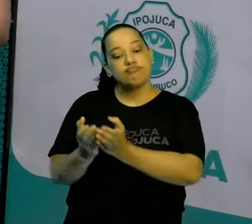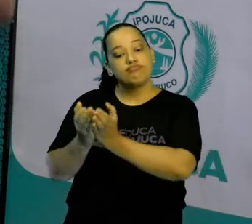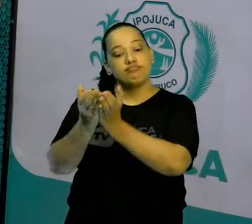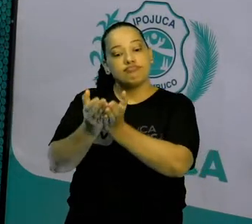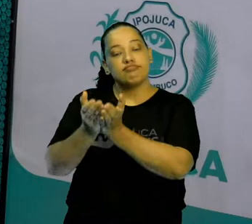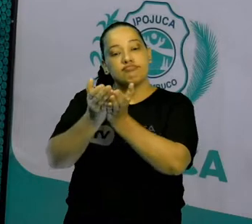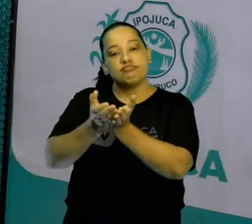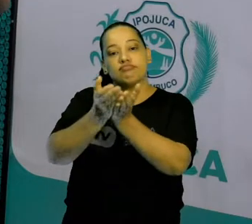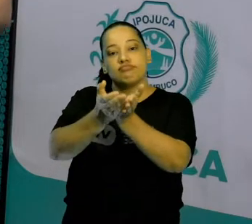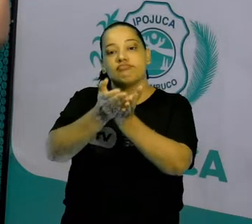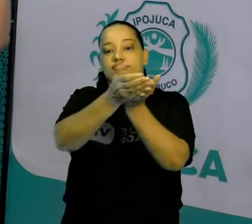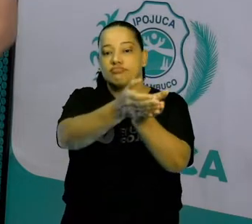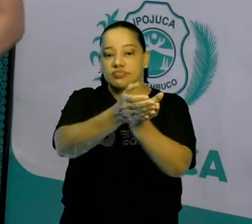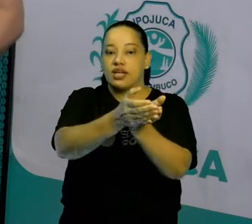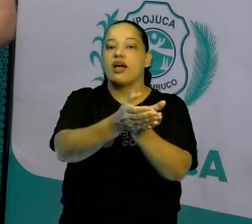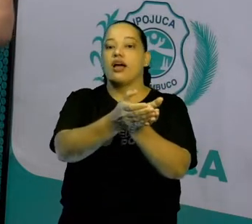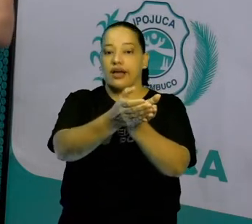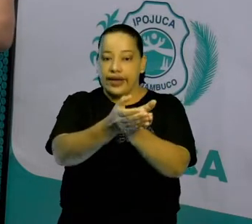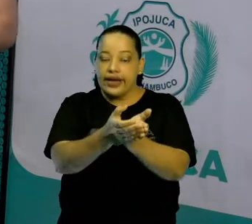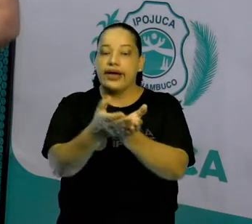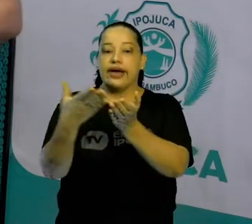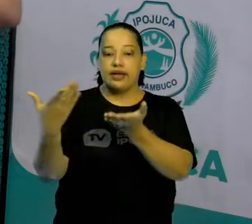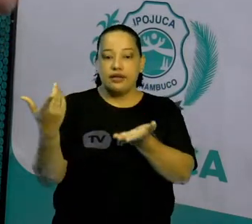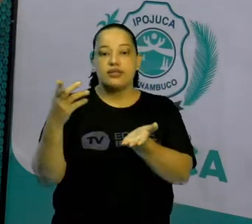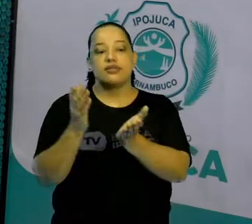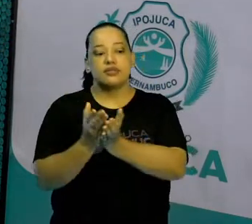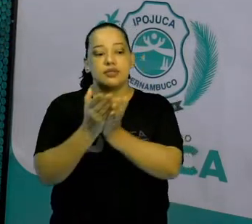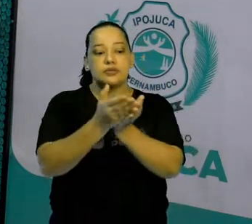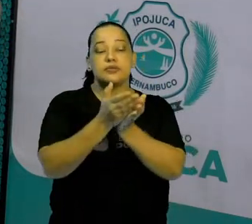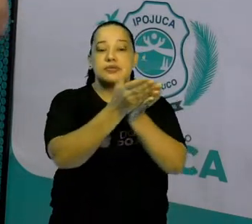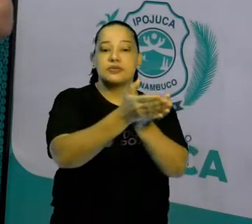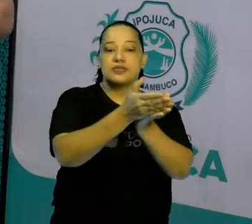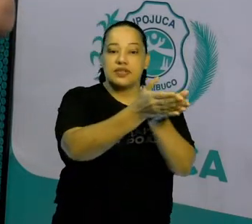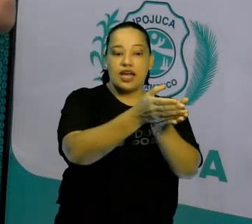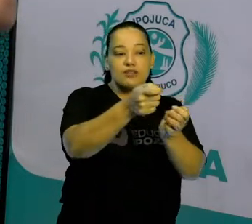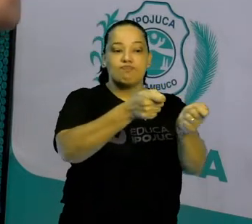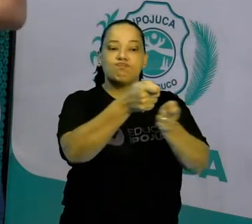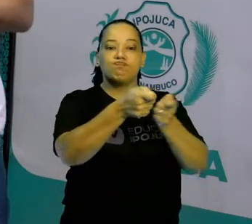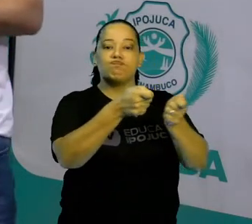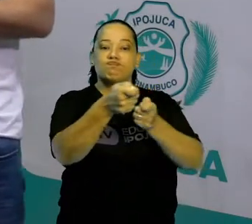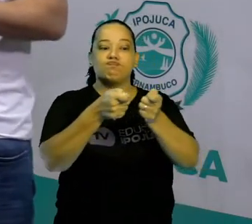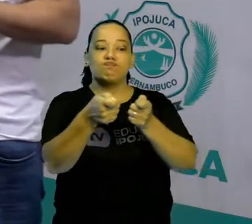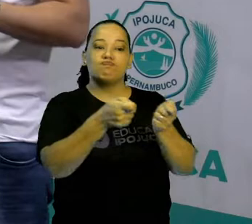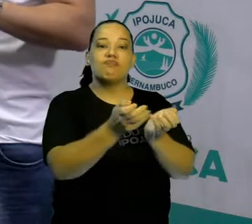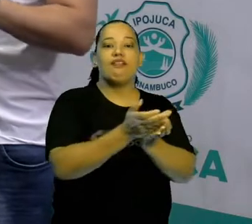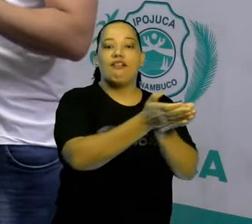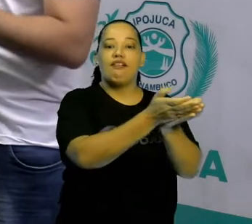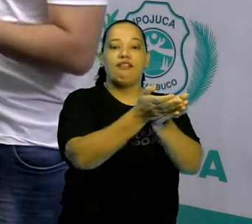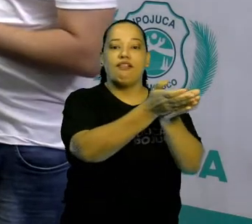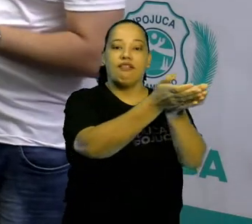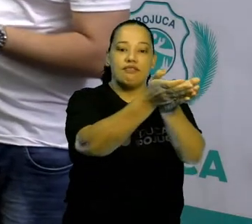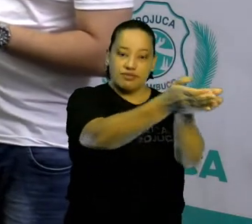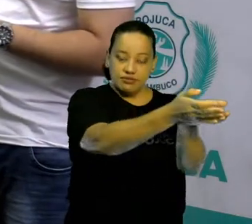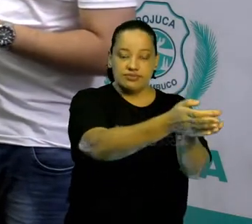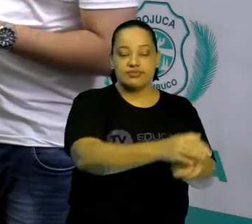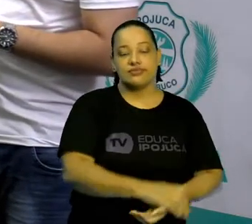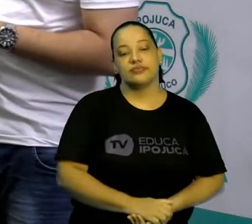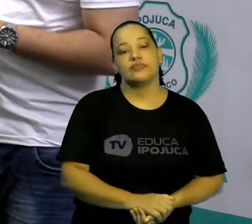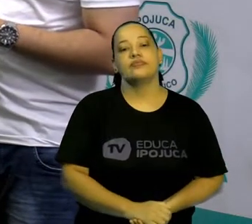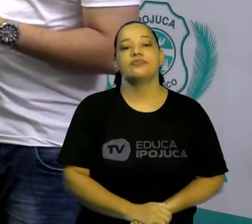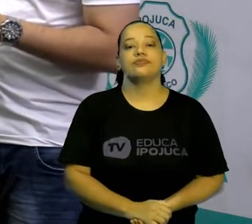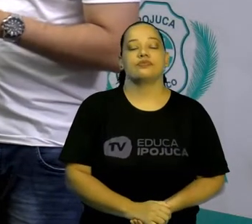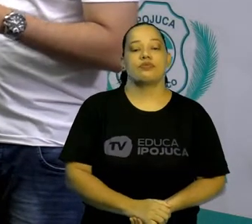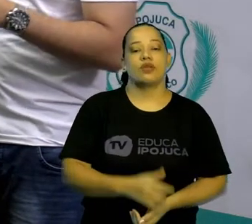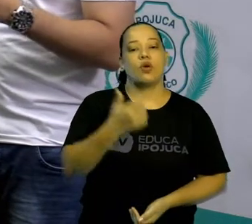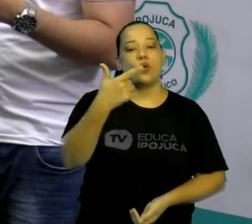Atlântico tentando ali tomar aquele mar, controlar as navegações naquele mar. Outra coisa